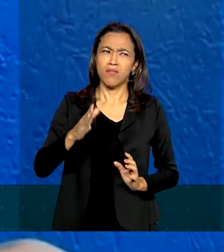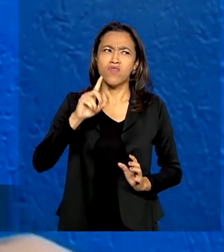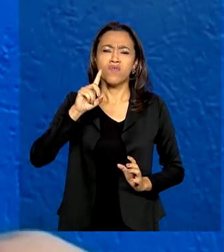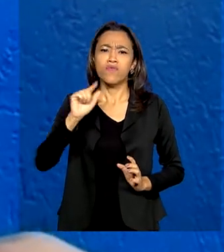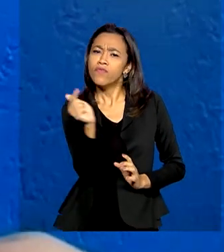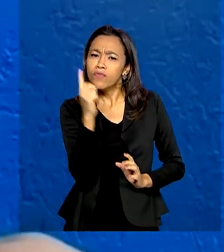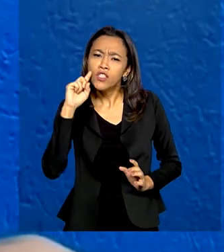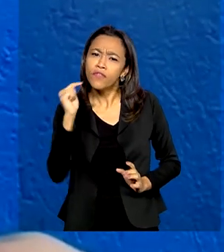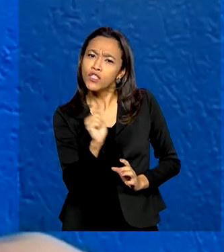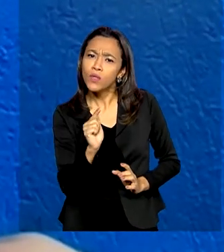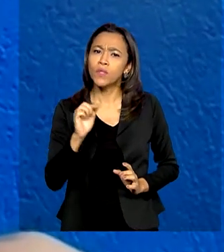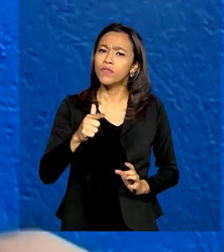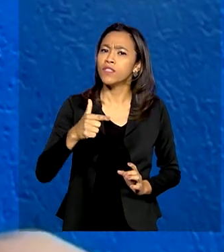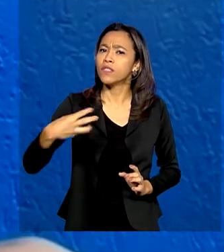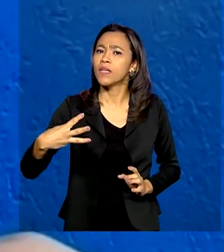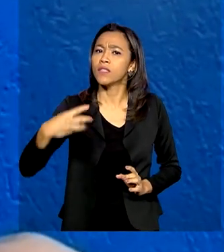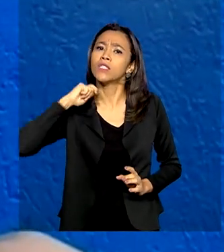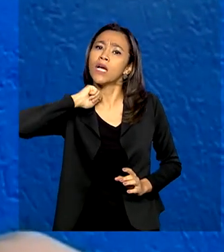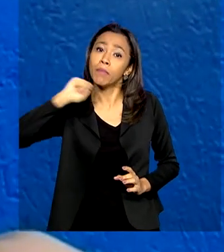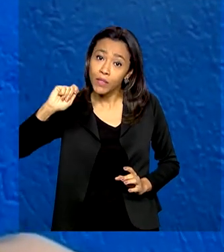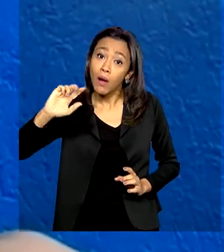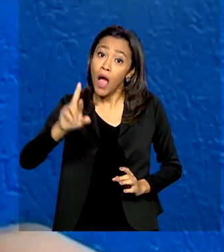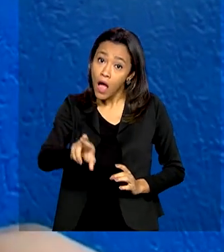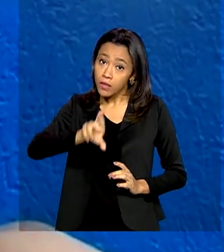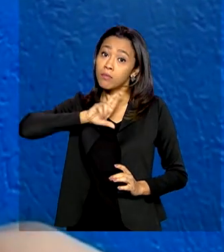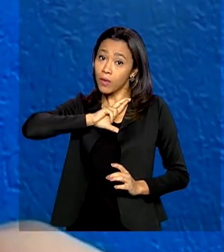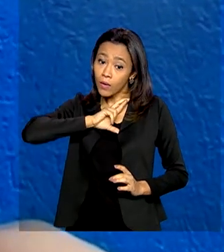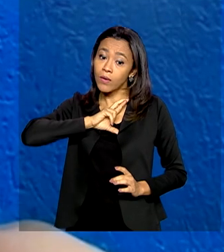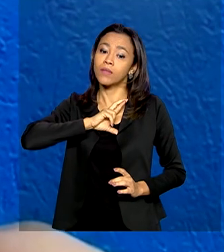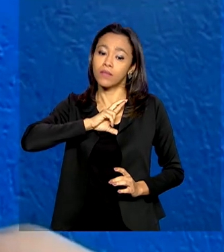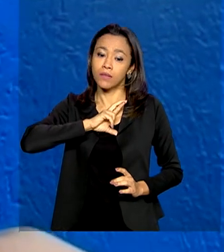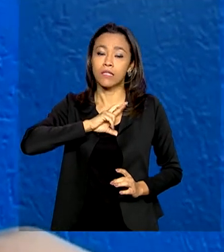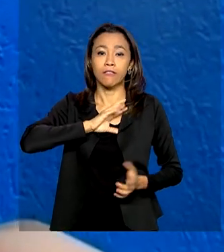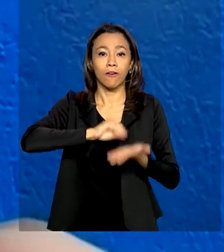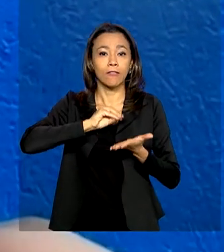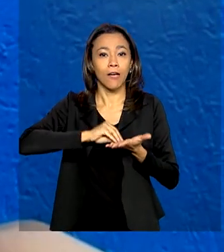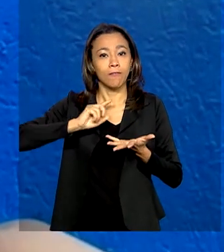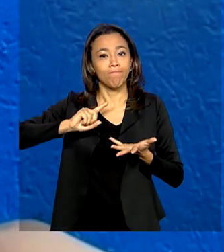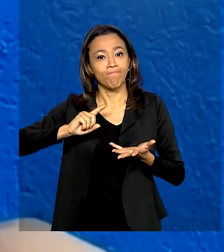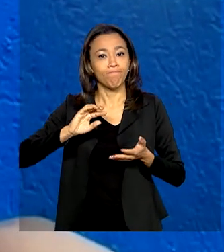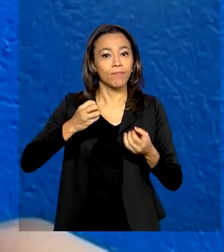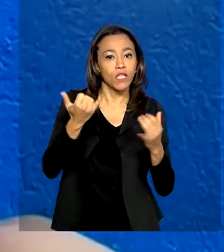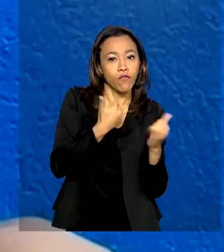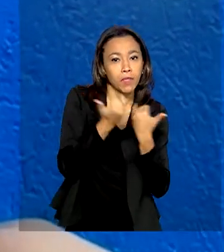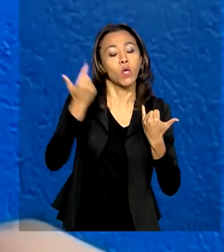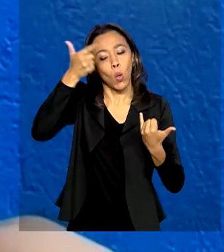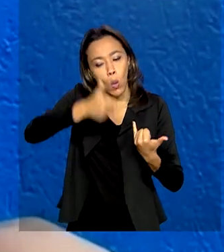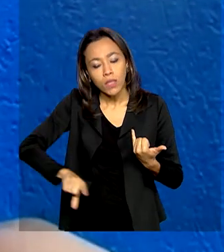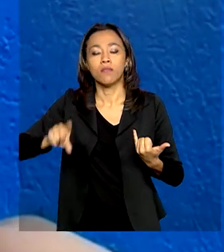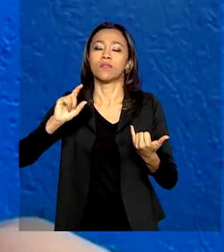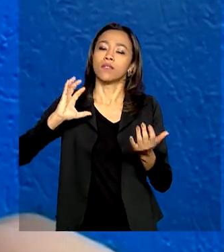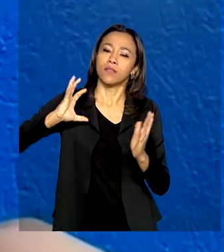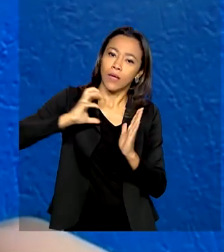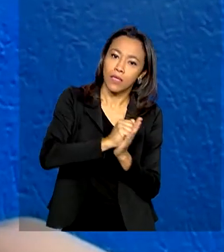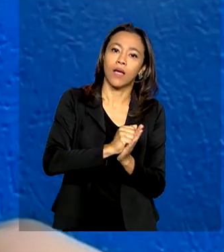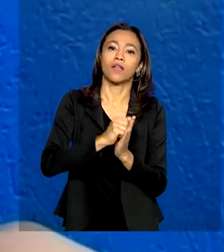22, 23 de abril, tivemos a resposta de dados inconclusivos. Realizamos o cadastro novamente, por volta do dia